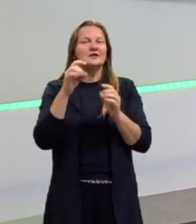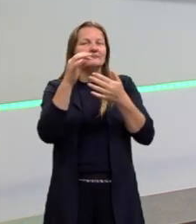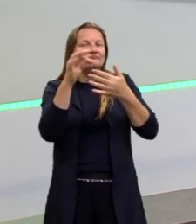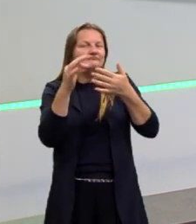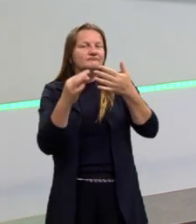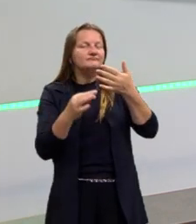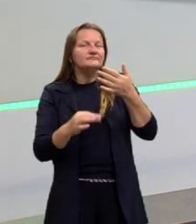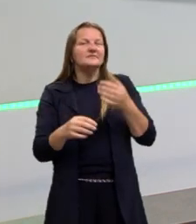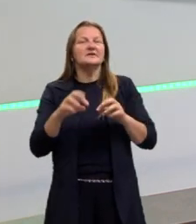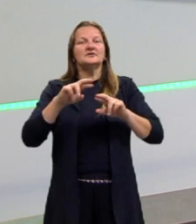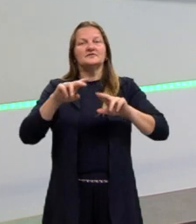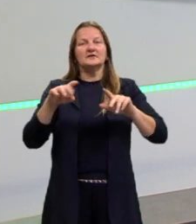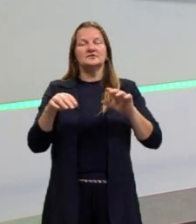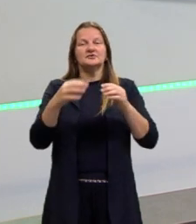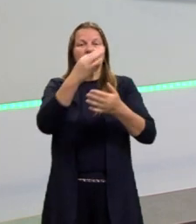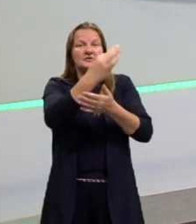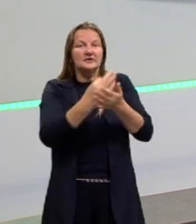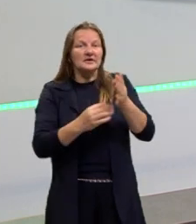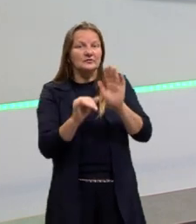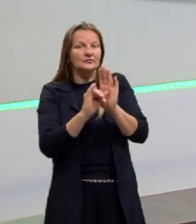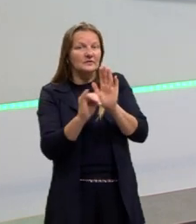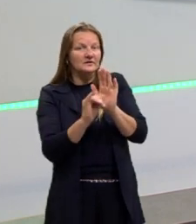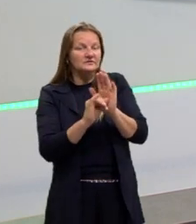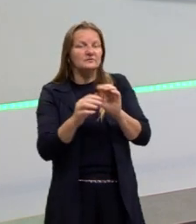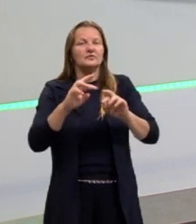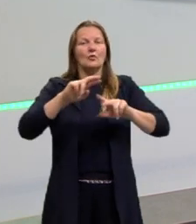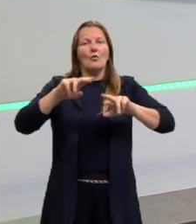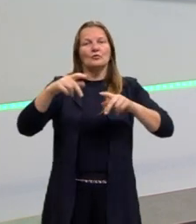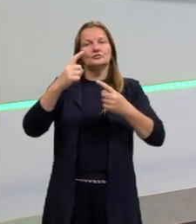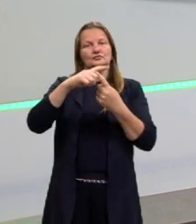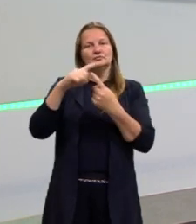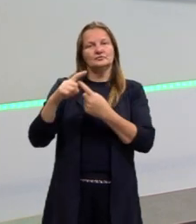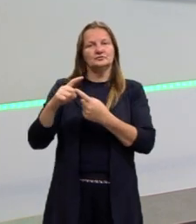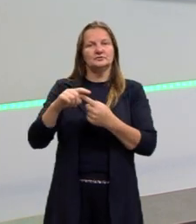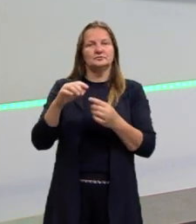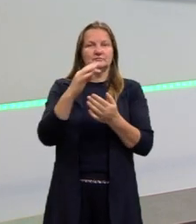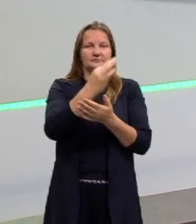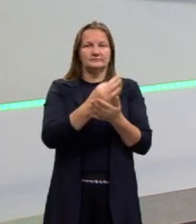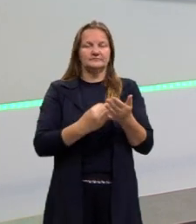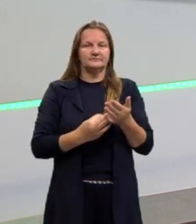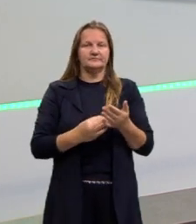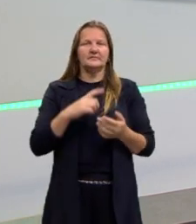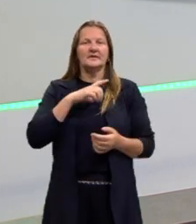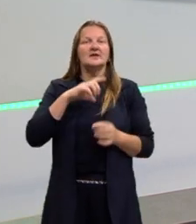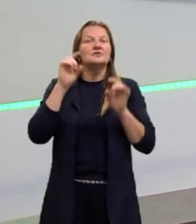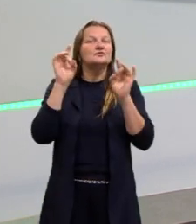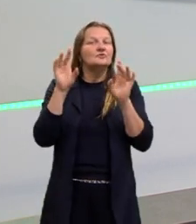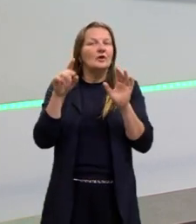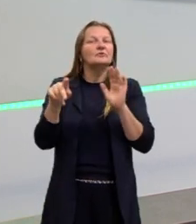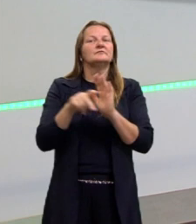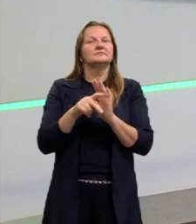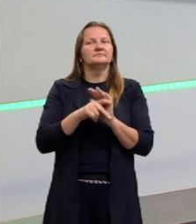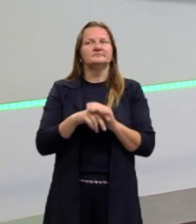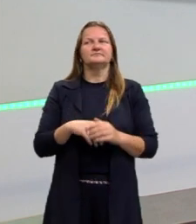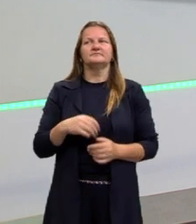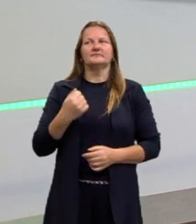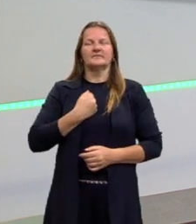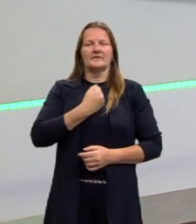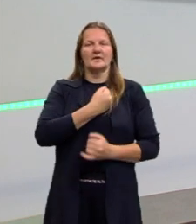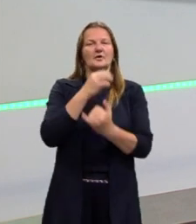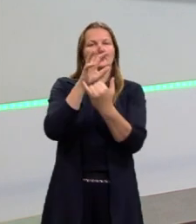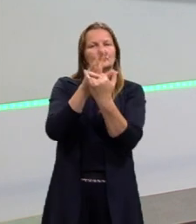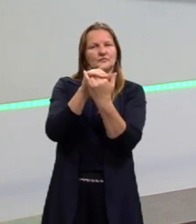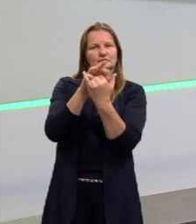que é diferente do texto narrativo, que é diferente de outros textos. E que nós temos aula só sobre isso também, lá no canal